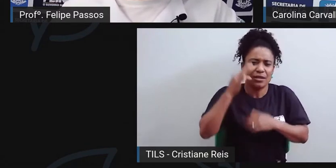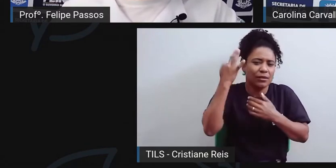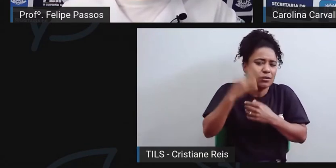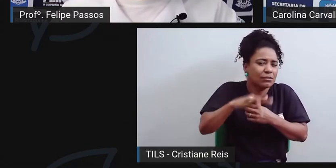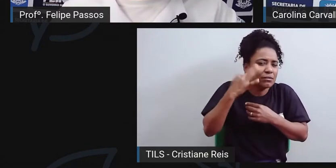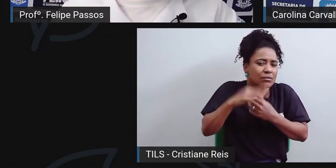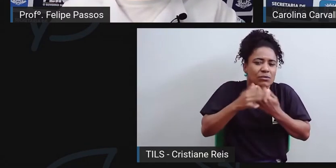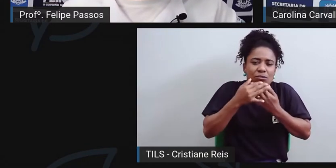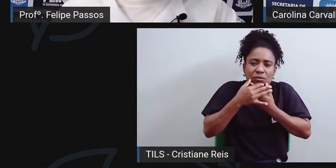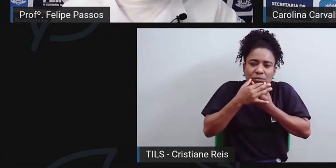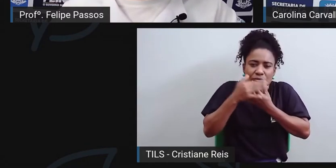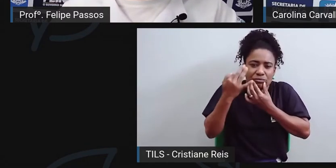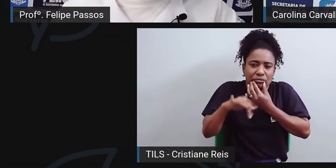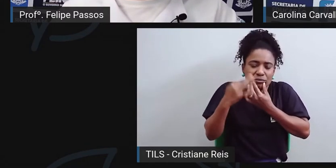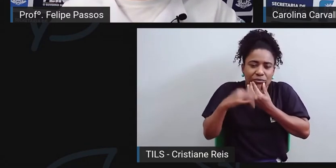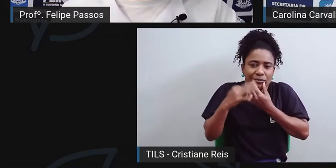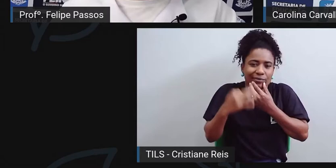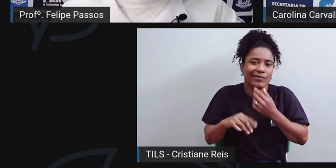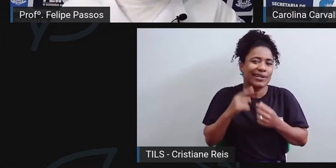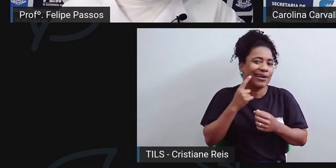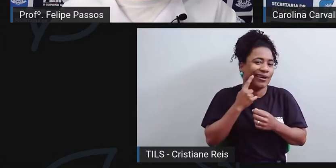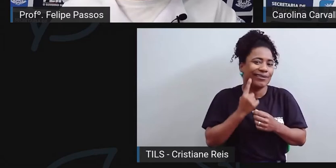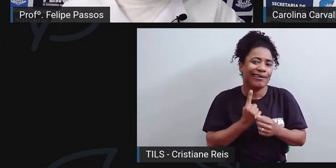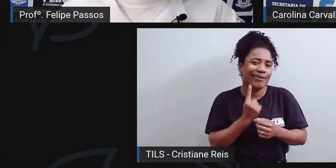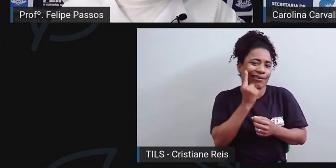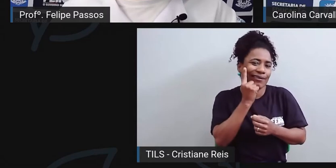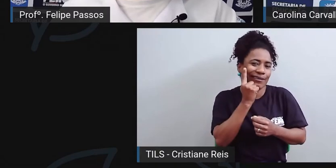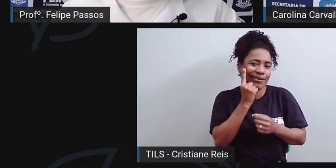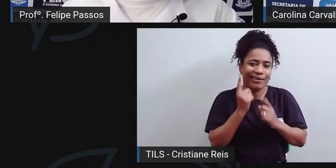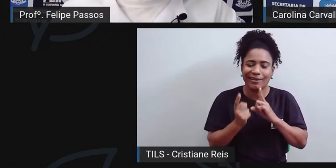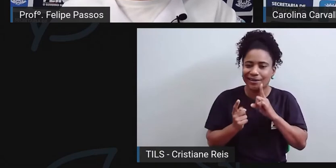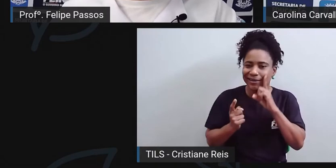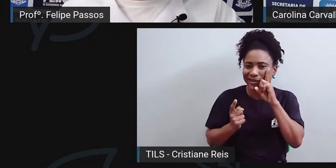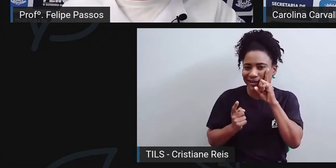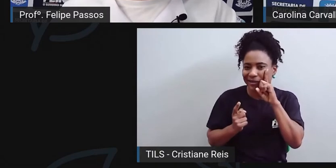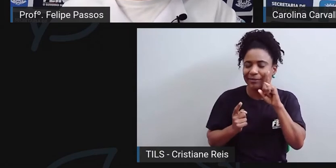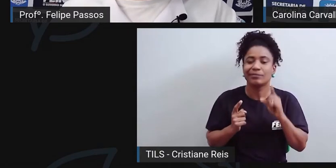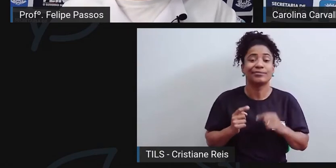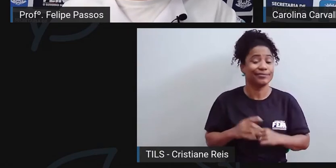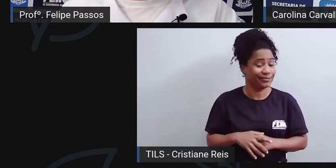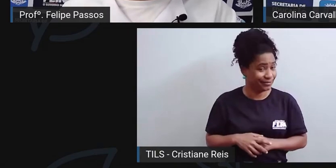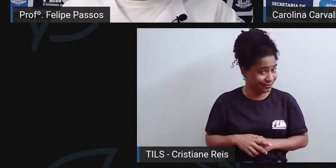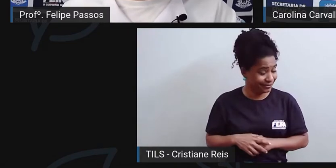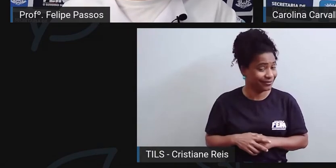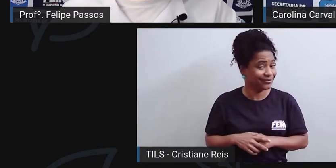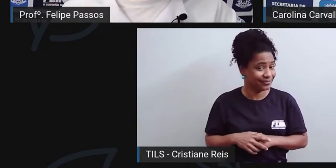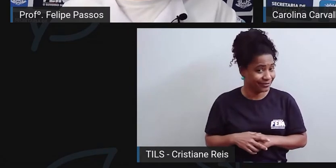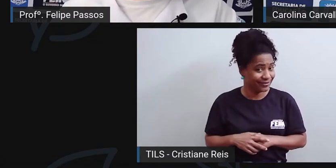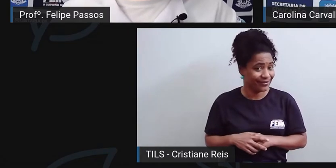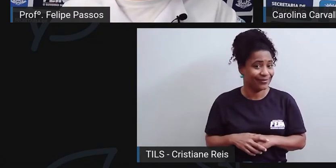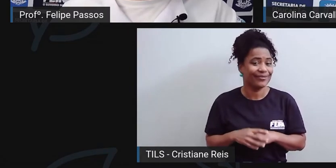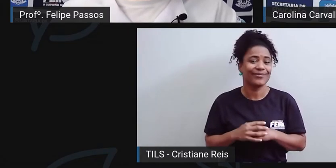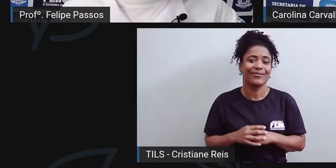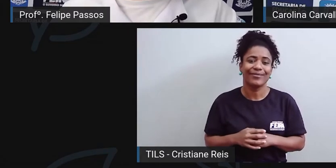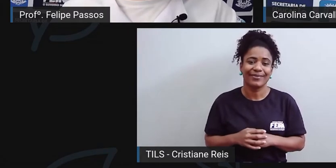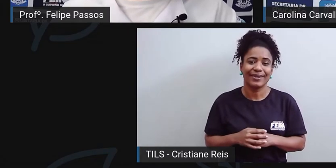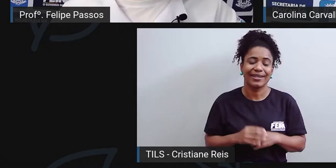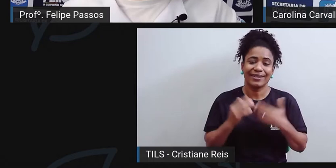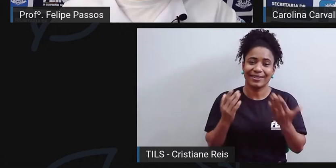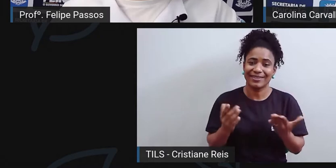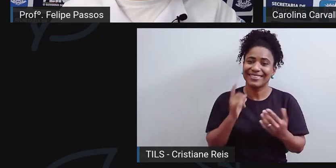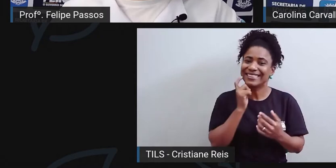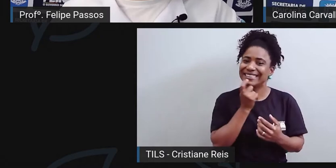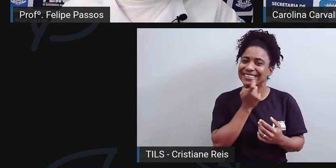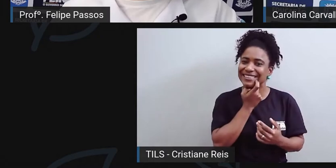com uma cara que não está visível, mas que está mais escondida. Então, dentes